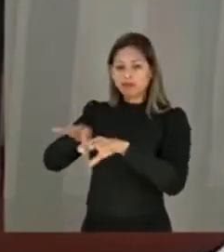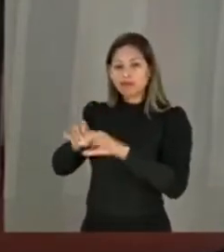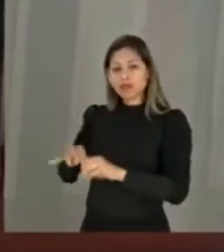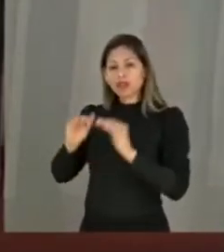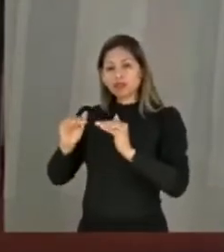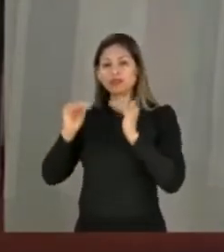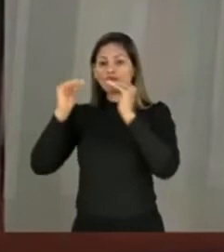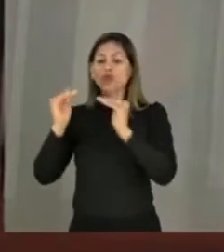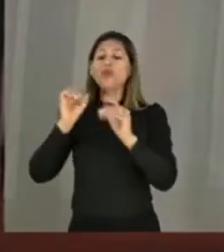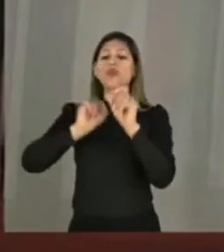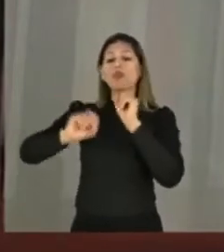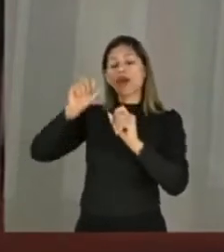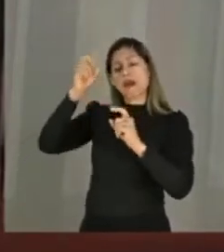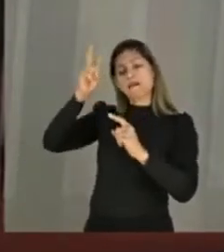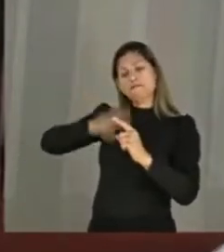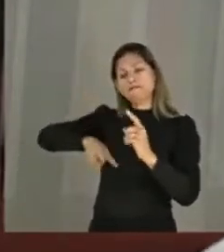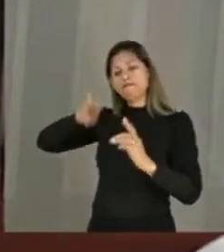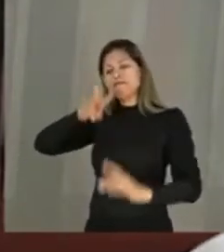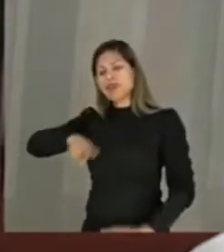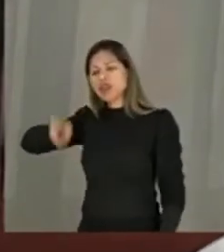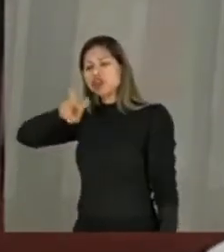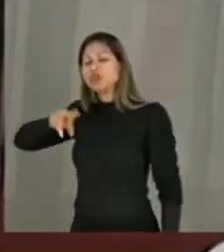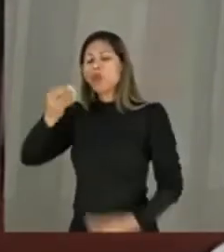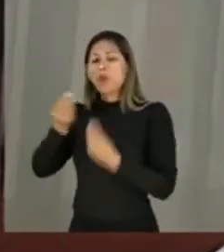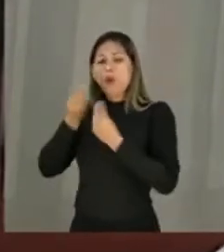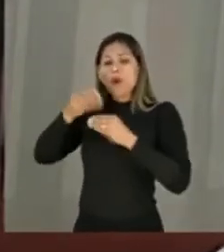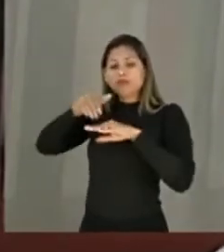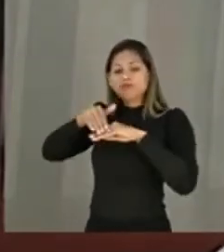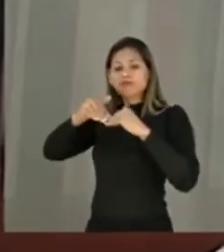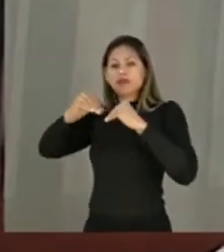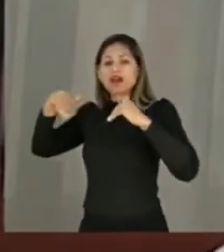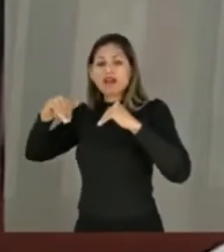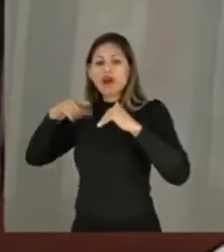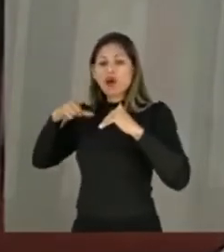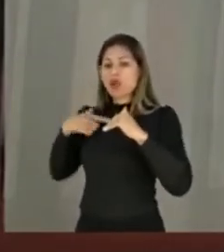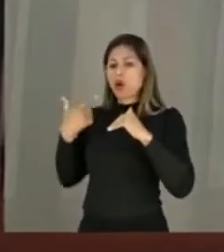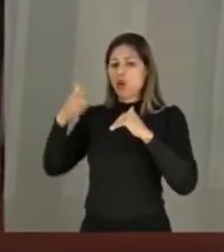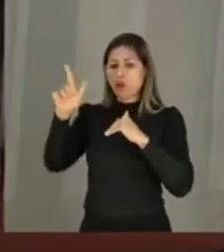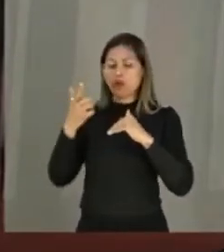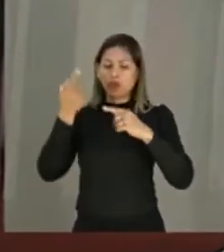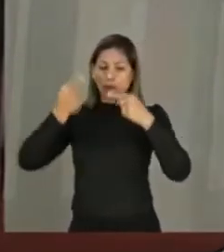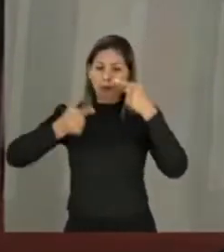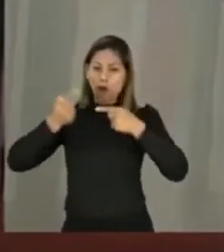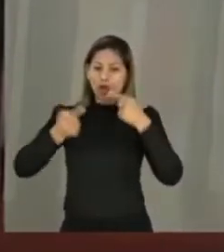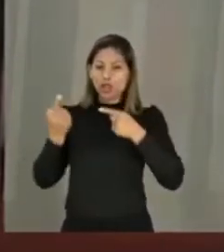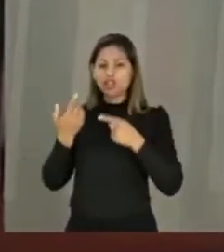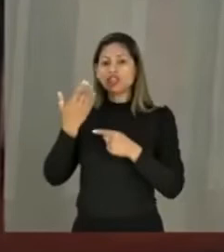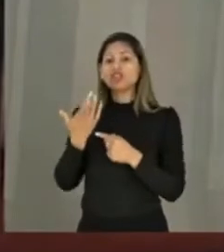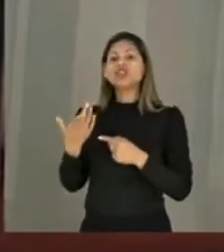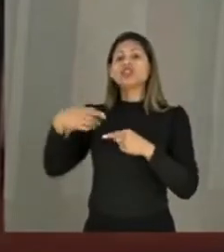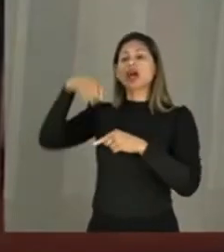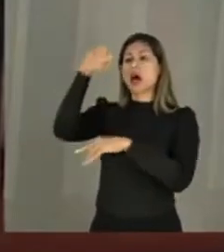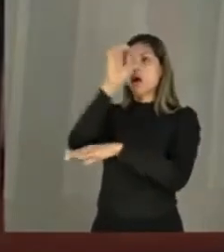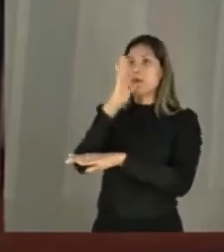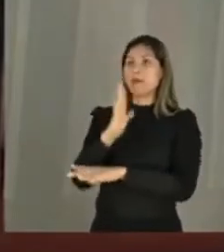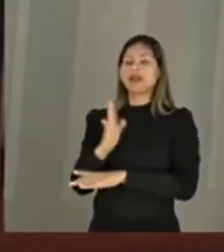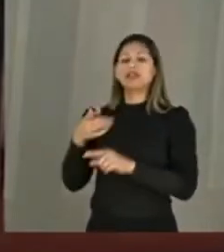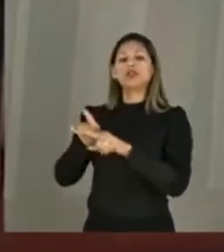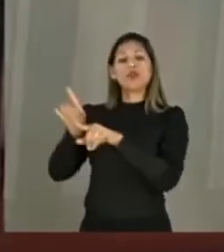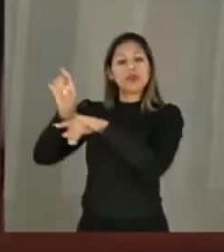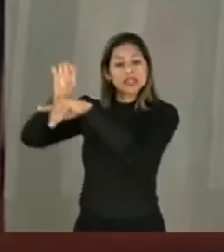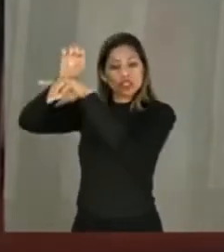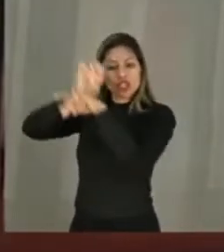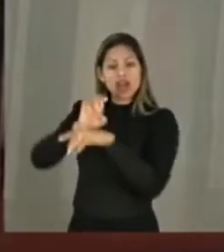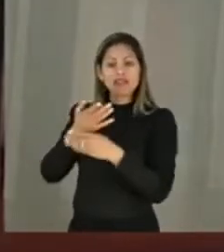visam a exclusão do diferente. Importa defendermos políticas outras gestadas desde o Brasil e para o Brasil,